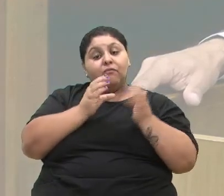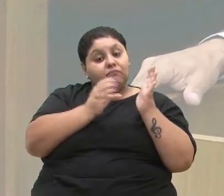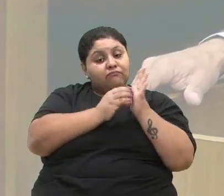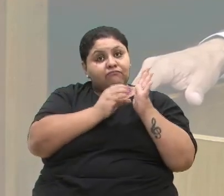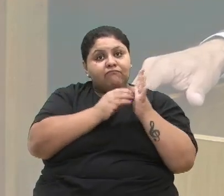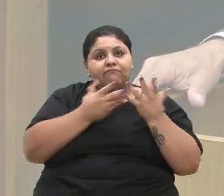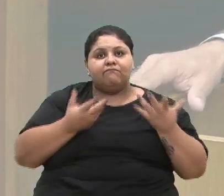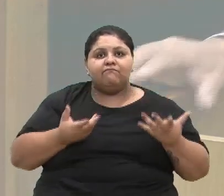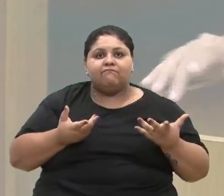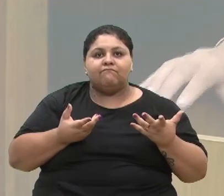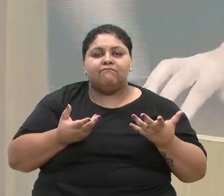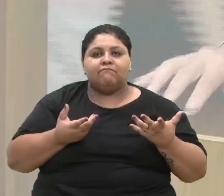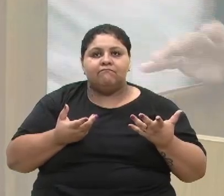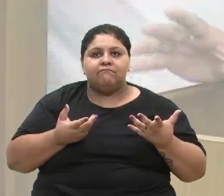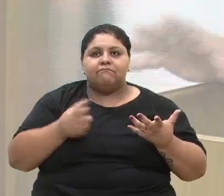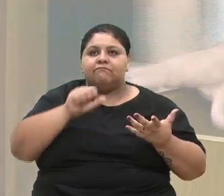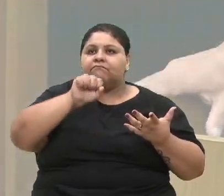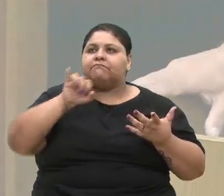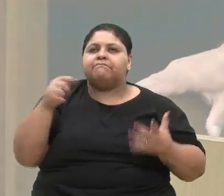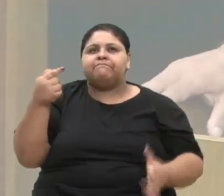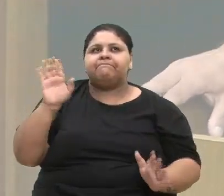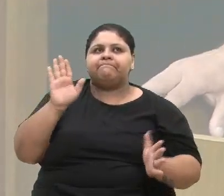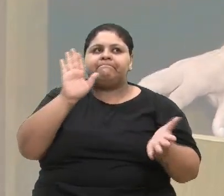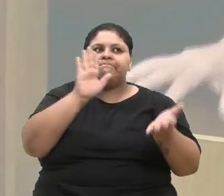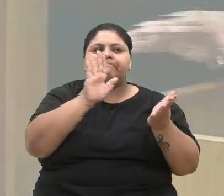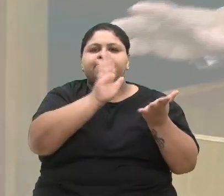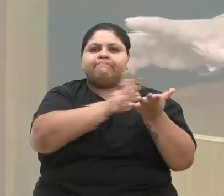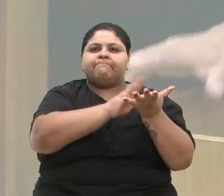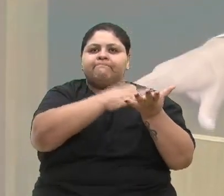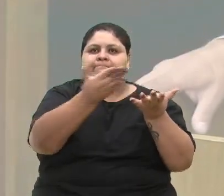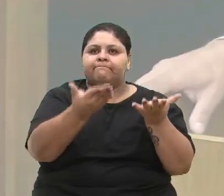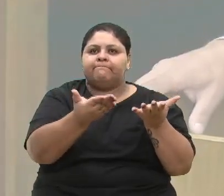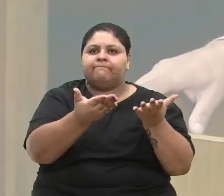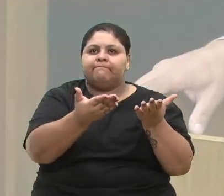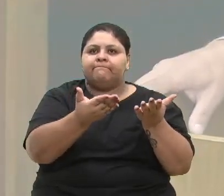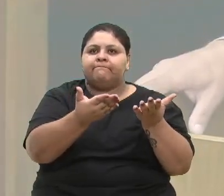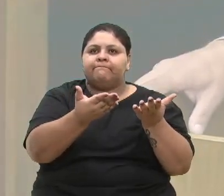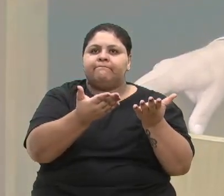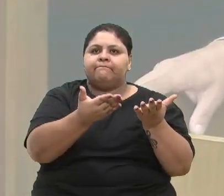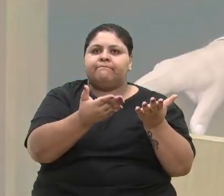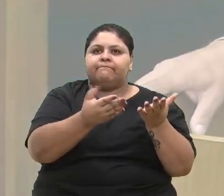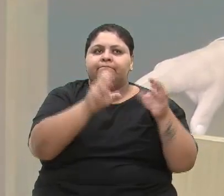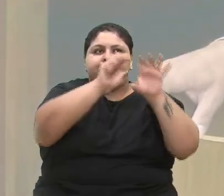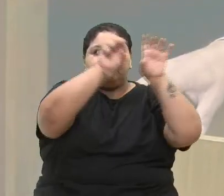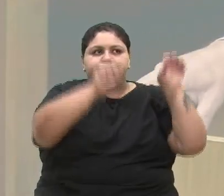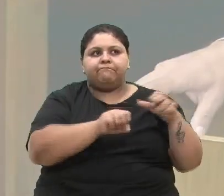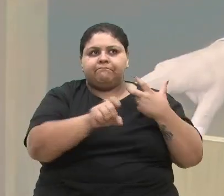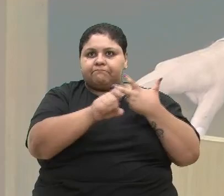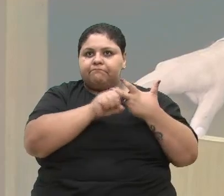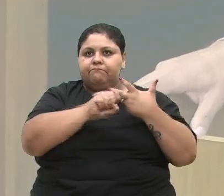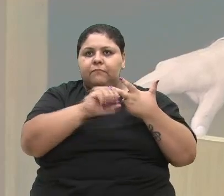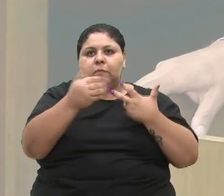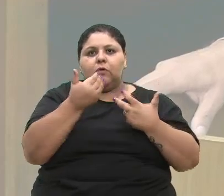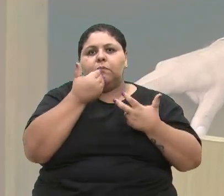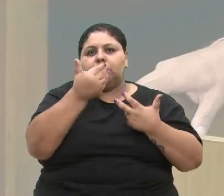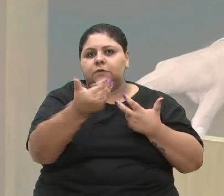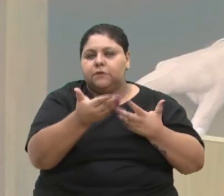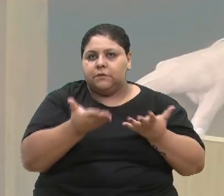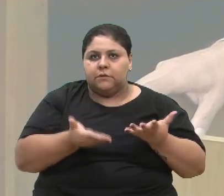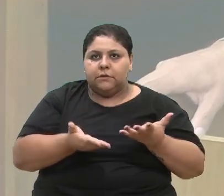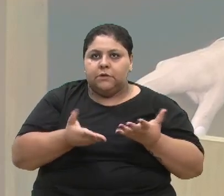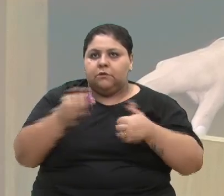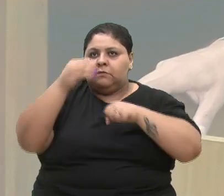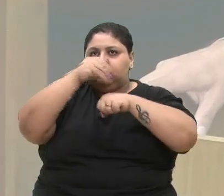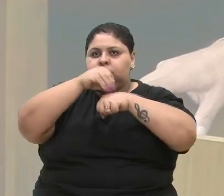Se vamos protocolar algo no sistema do executivo, uma solicitação, um pedido de